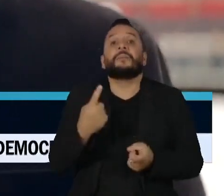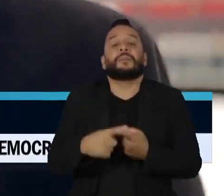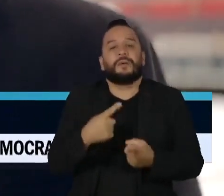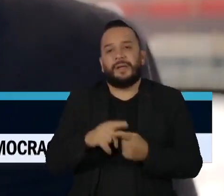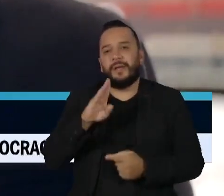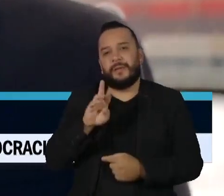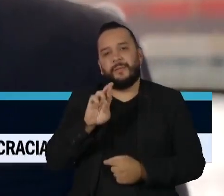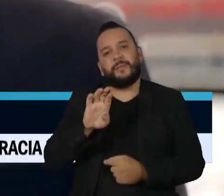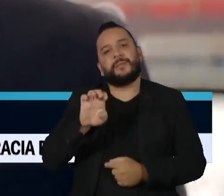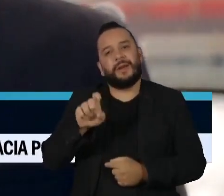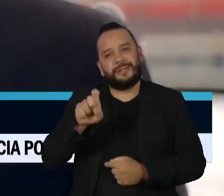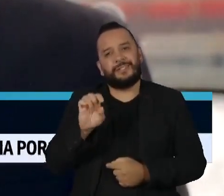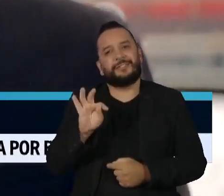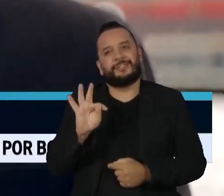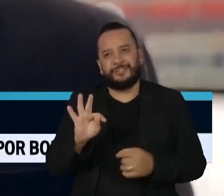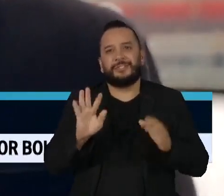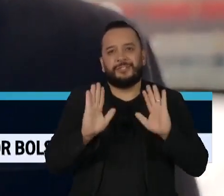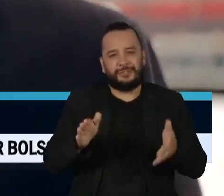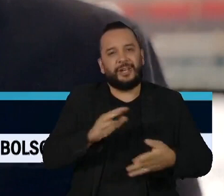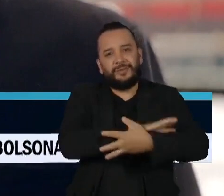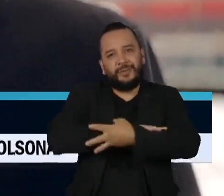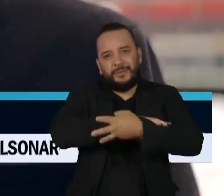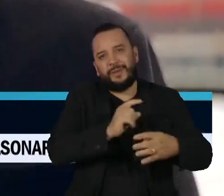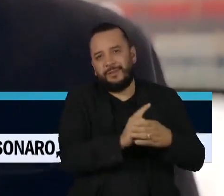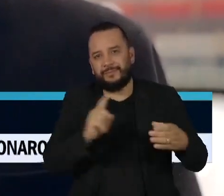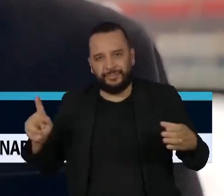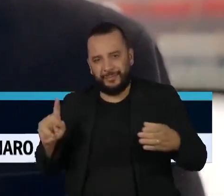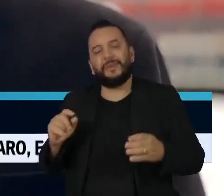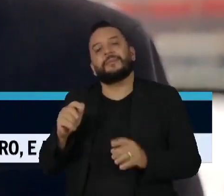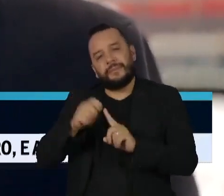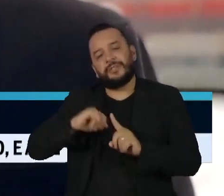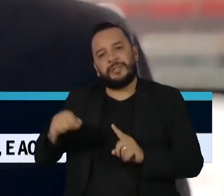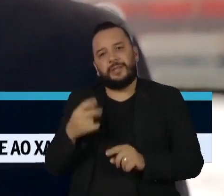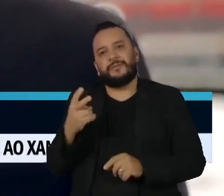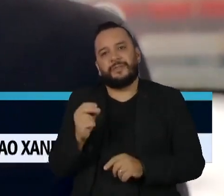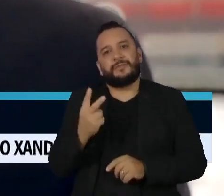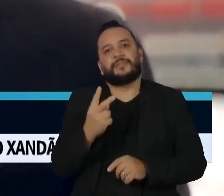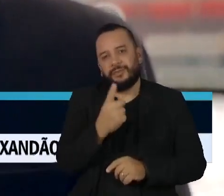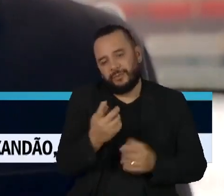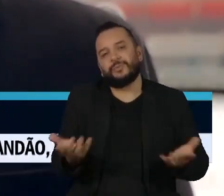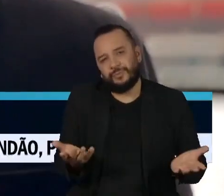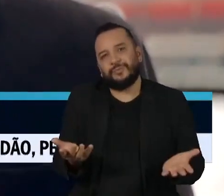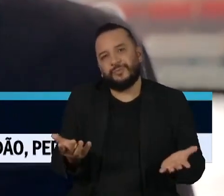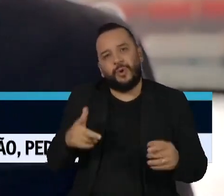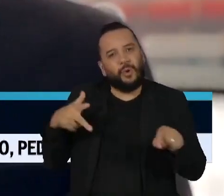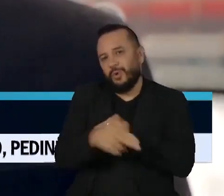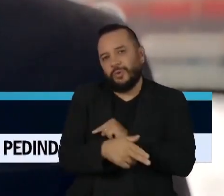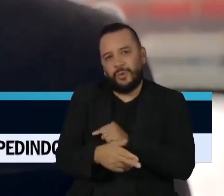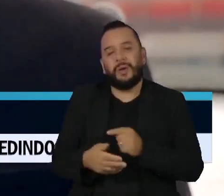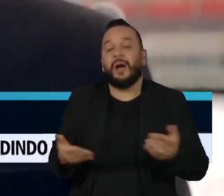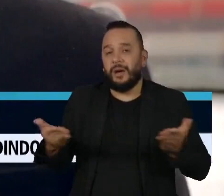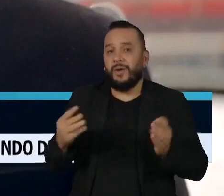Brexit. A decisão de cortar o benefício, em janeiro de 2021, partiu do então chanceler do Tesouro, que agora é o primeiro